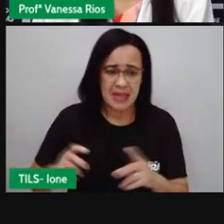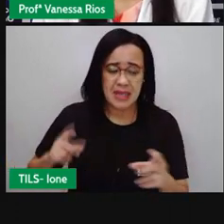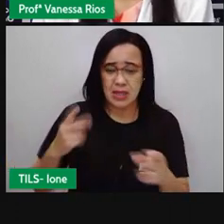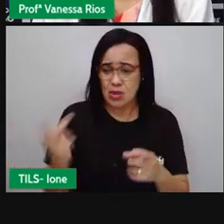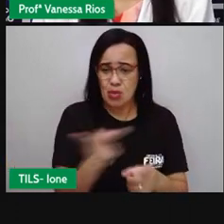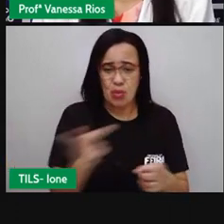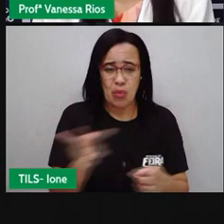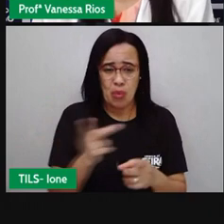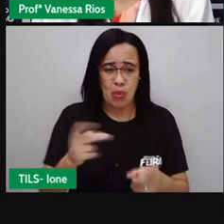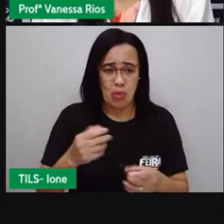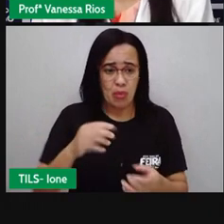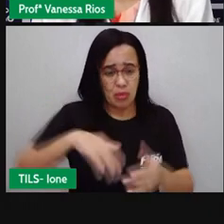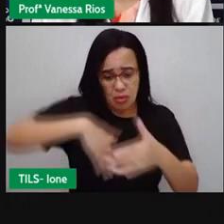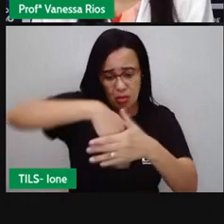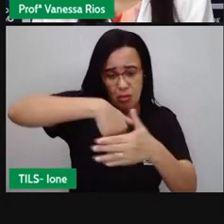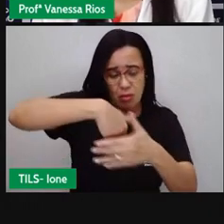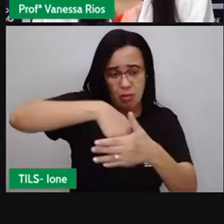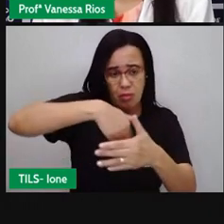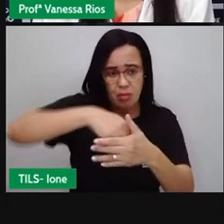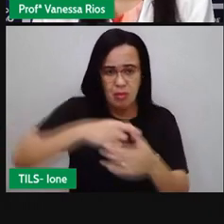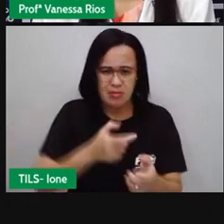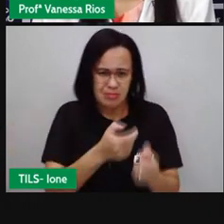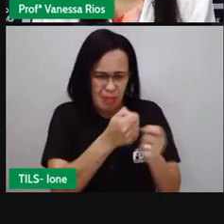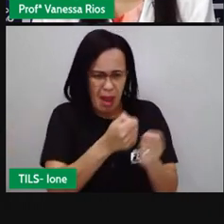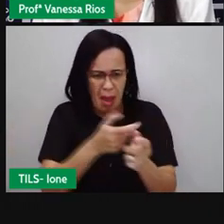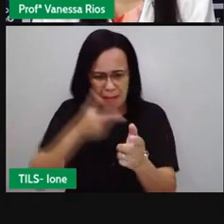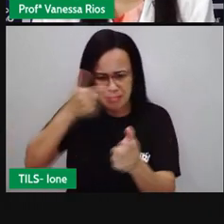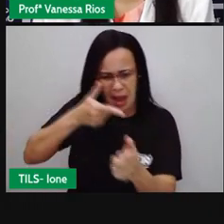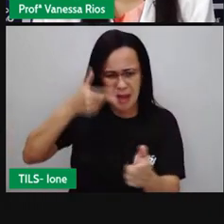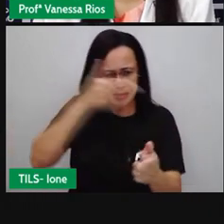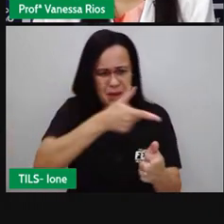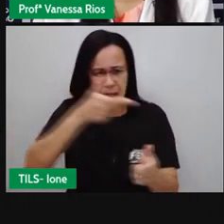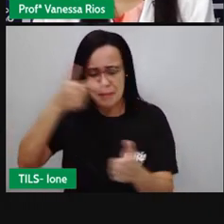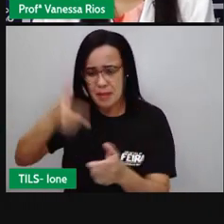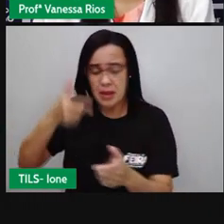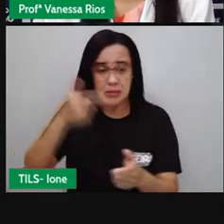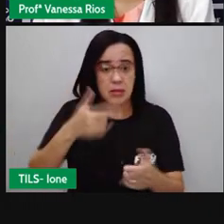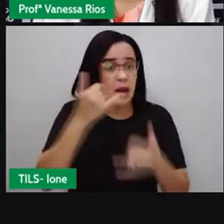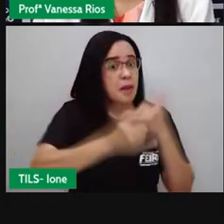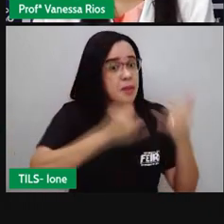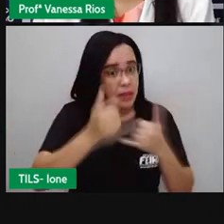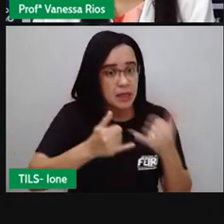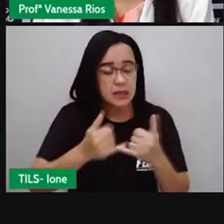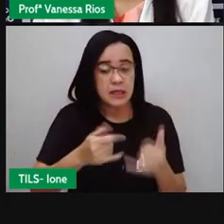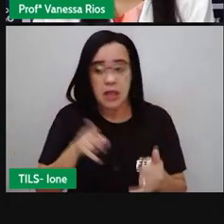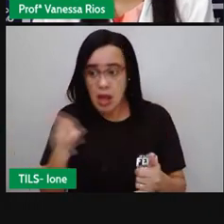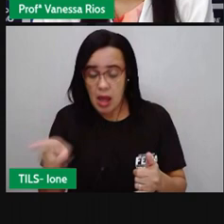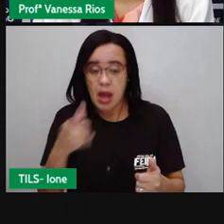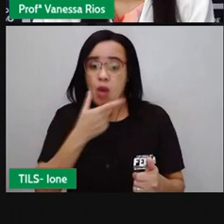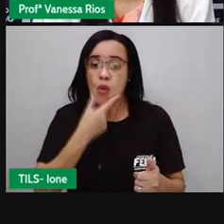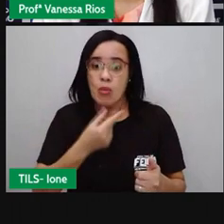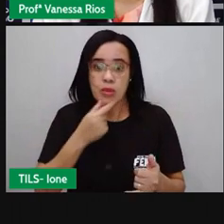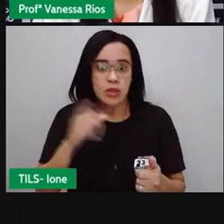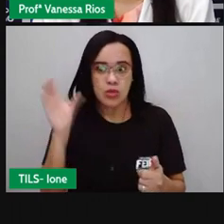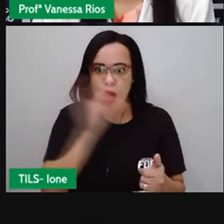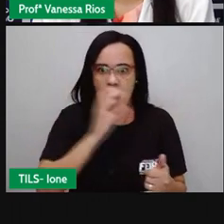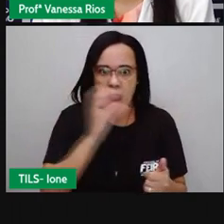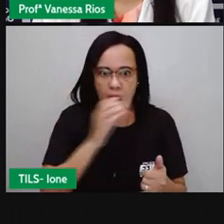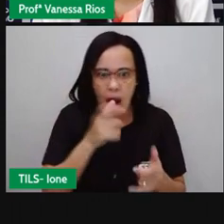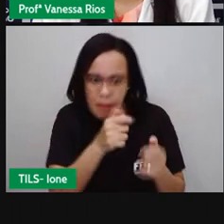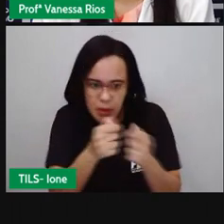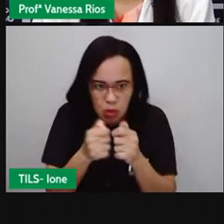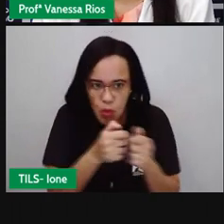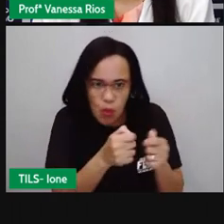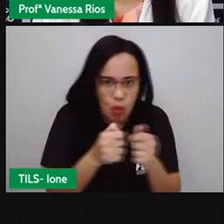O garoto era bom no jogo. Tinha coordenação e raciocínio rápido. Estava